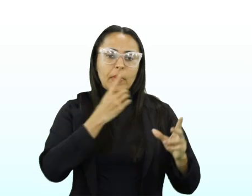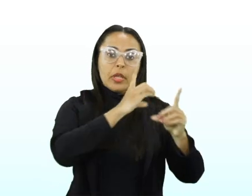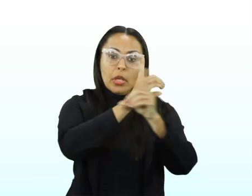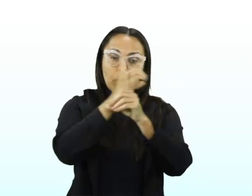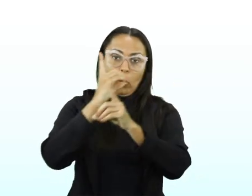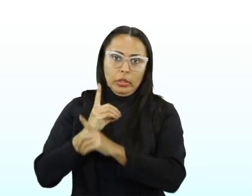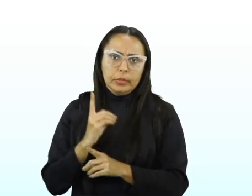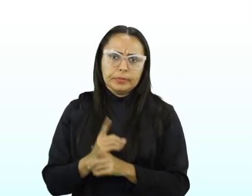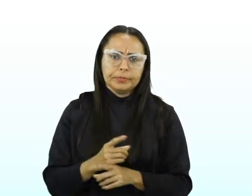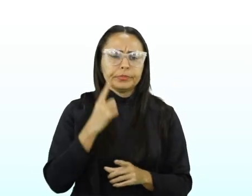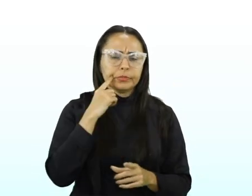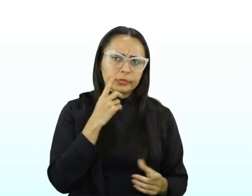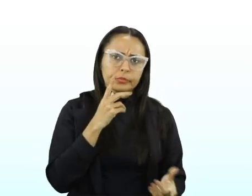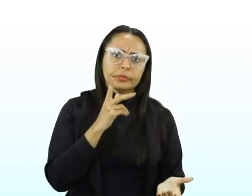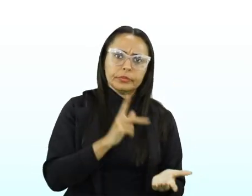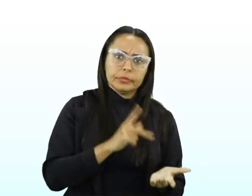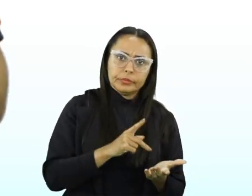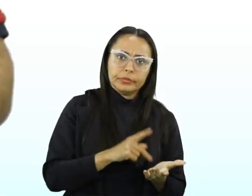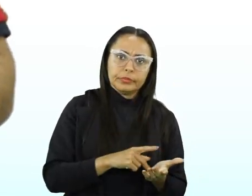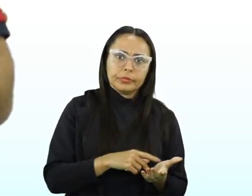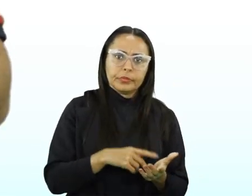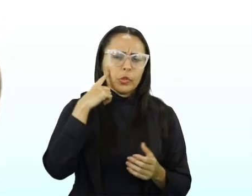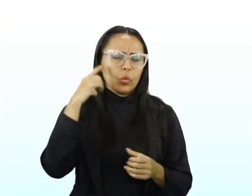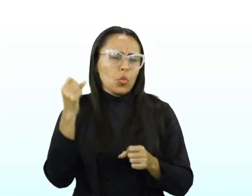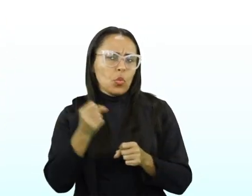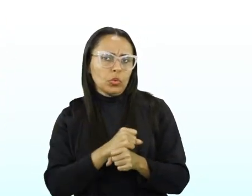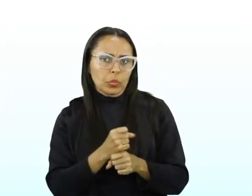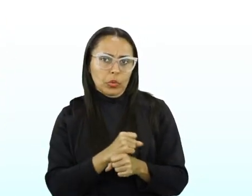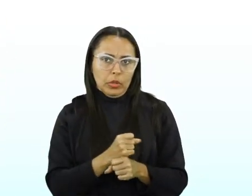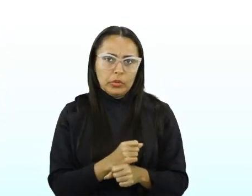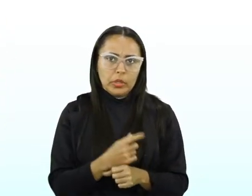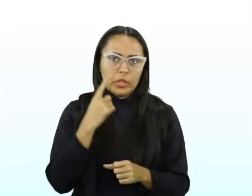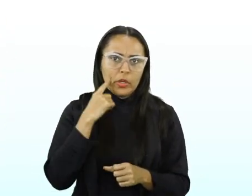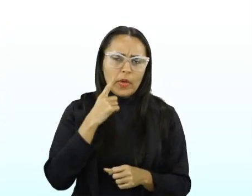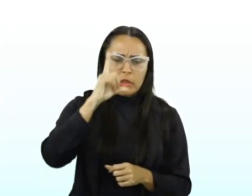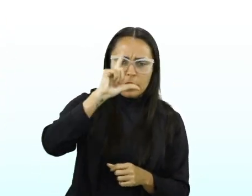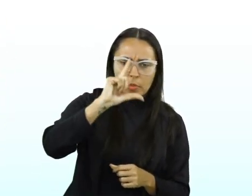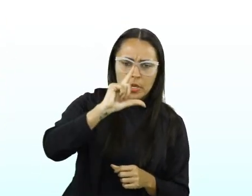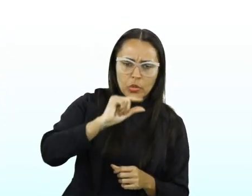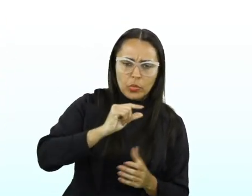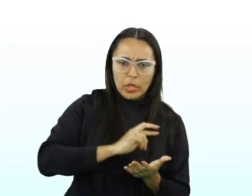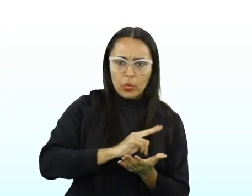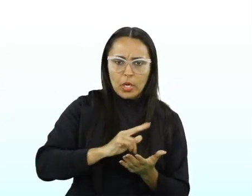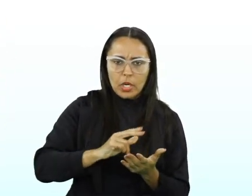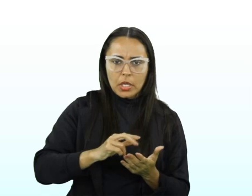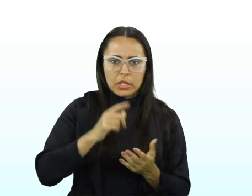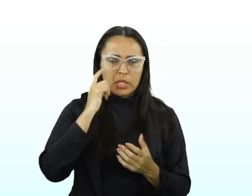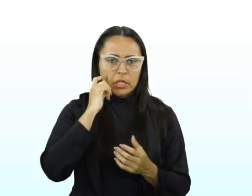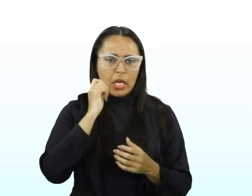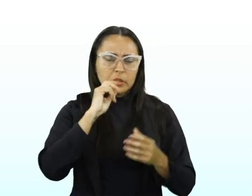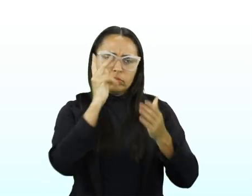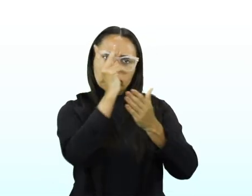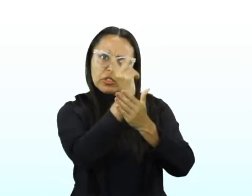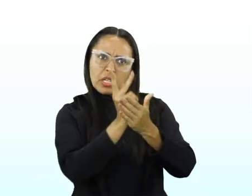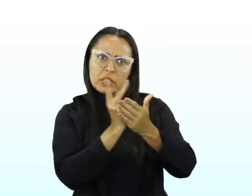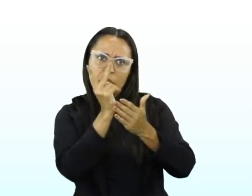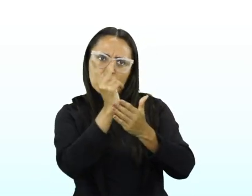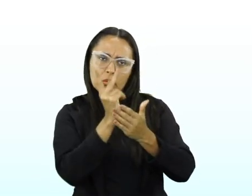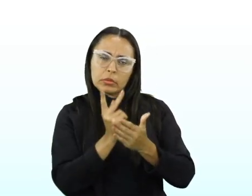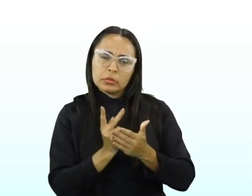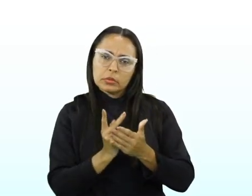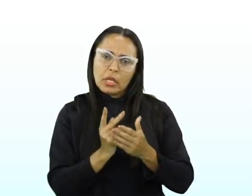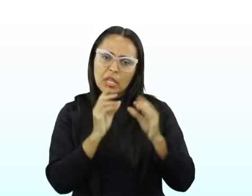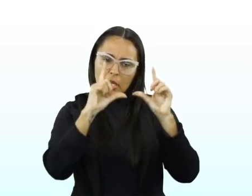encontrar... É verdade que, nos últimos anos, eles vêm diminuindo a quantidade de imagens nas provas de linguagem.